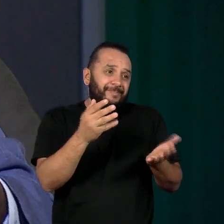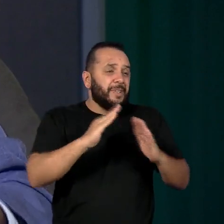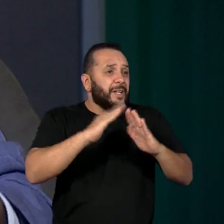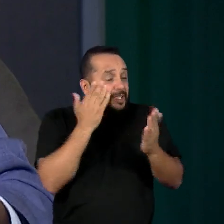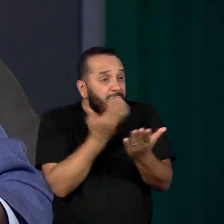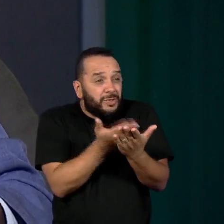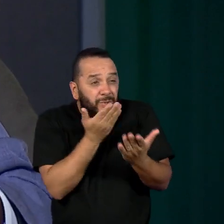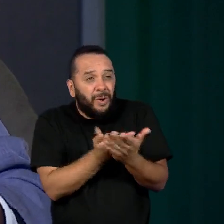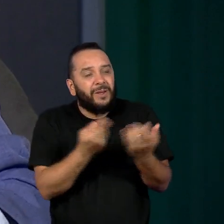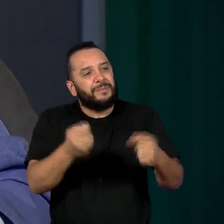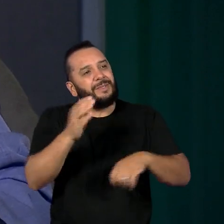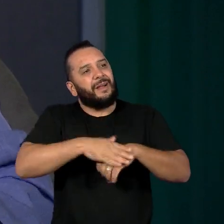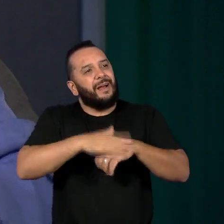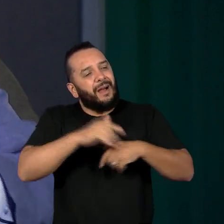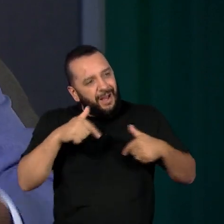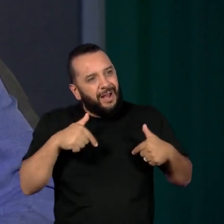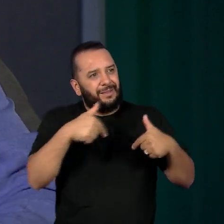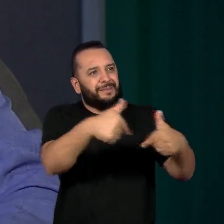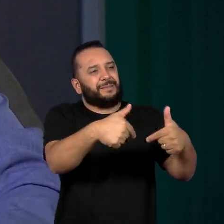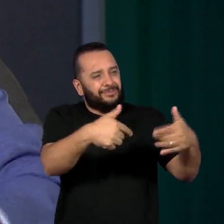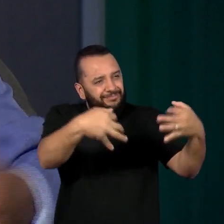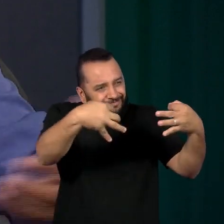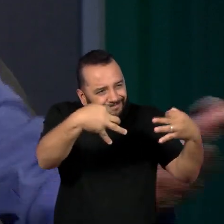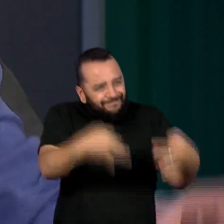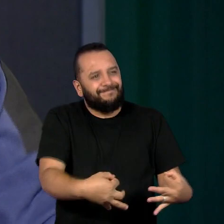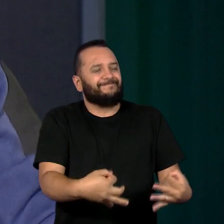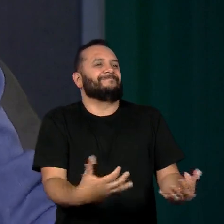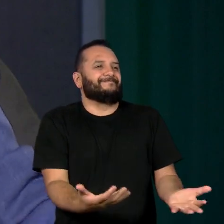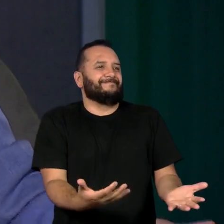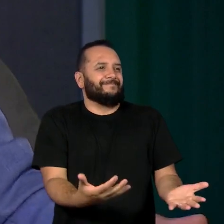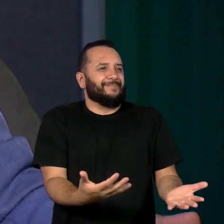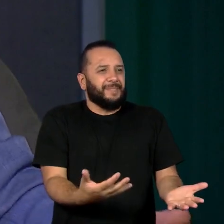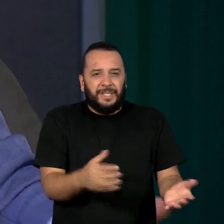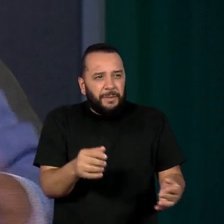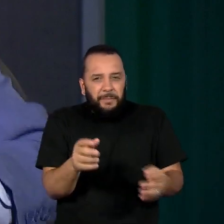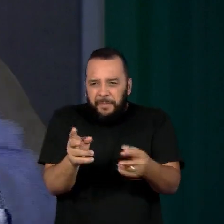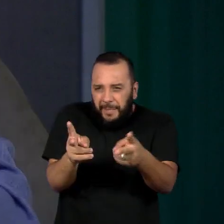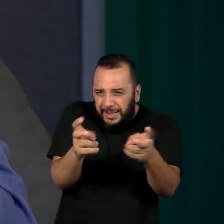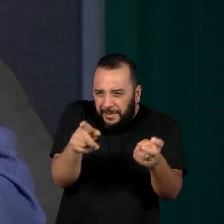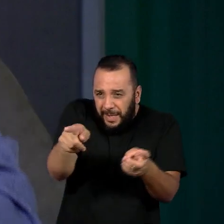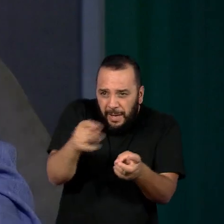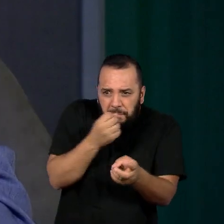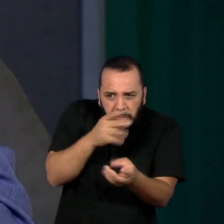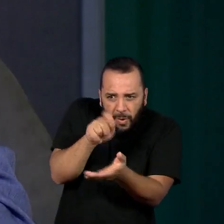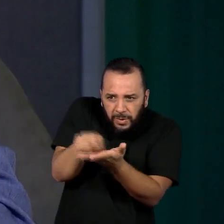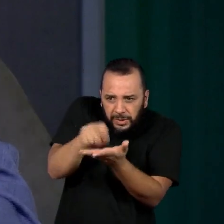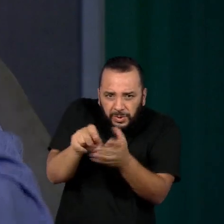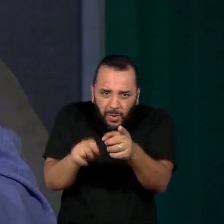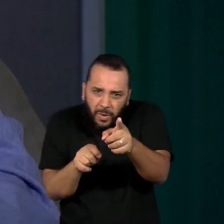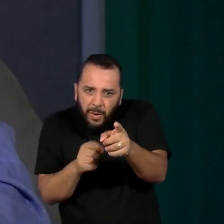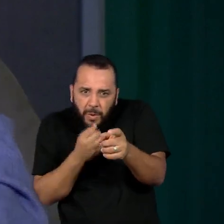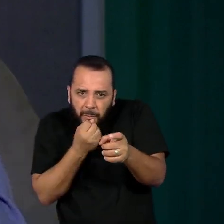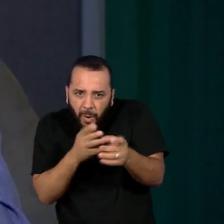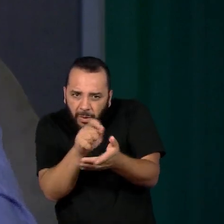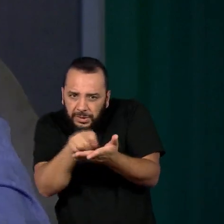ter uma ação mais assertiva para descobrir esses talentos, para burilar esses talentos e para permitir que tantos